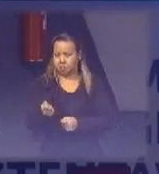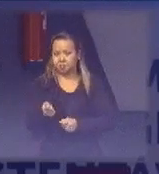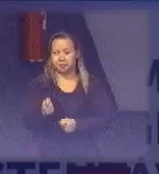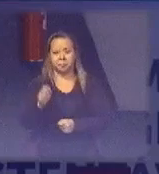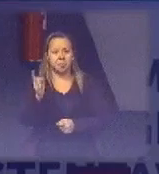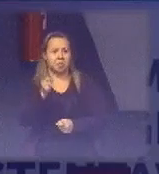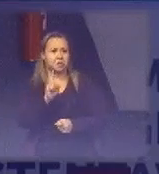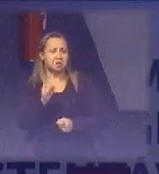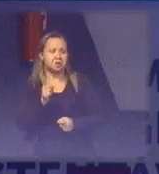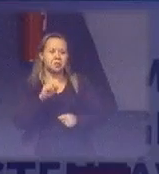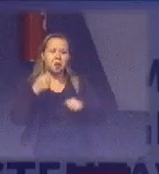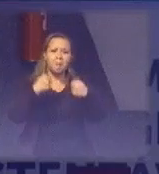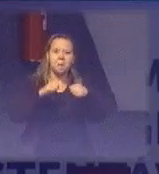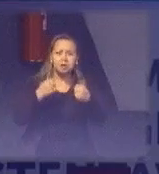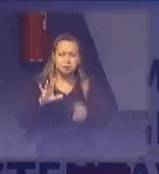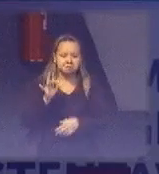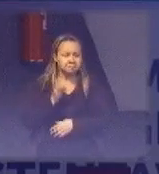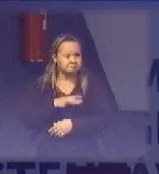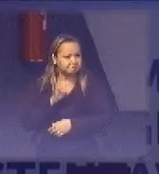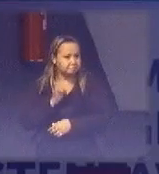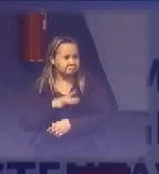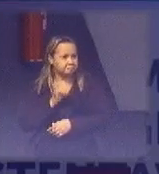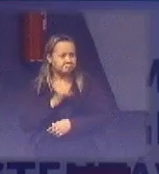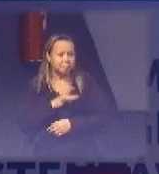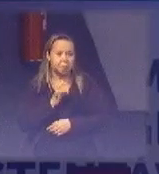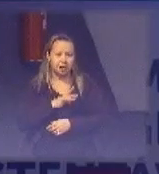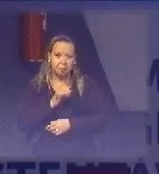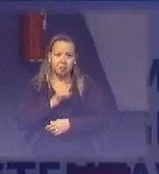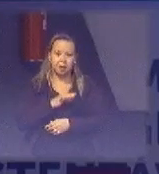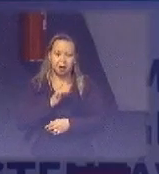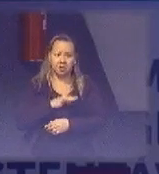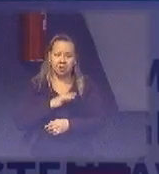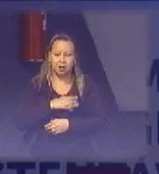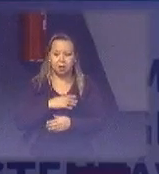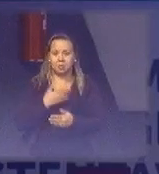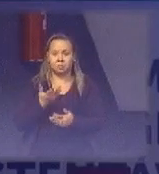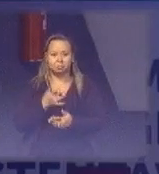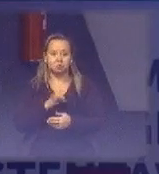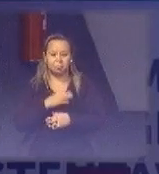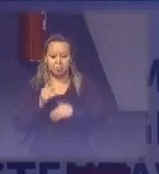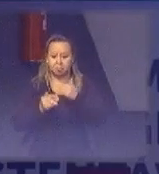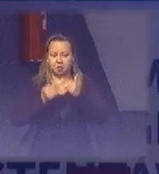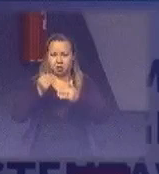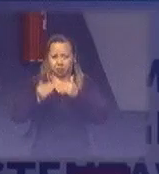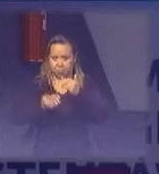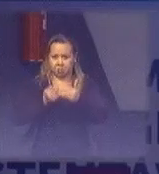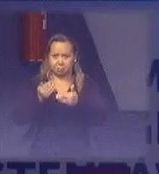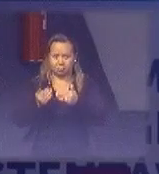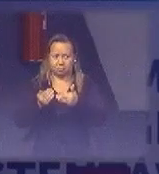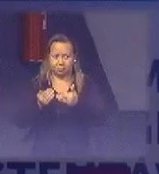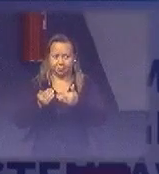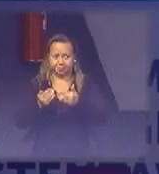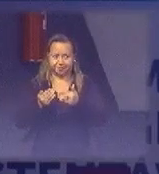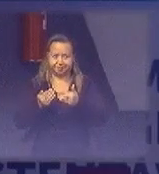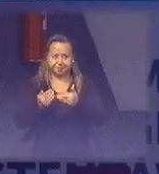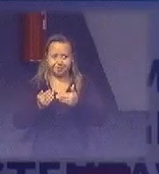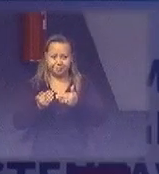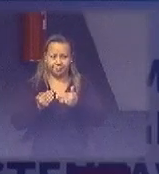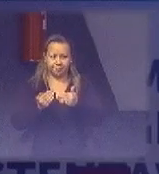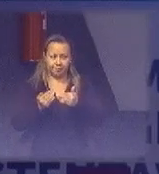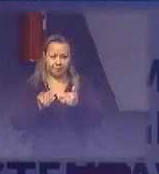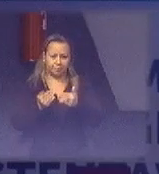temer o andamento da... Não é temer, desculpe, eu me expressei mal.